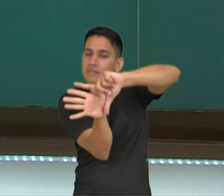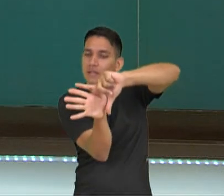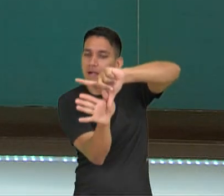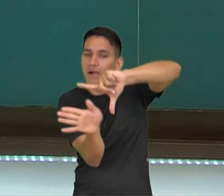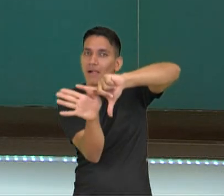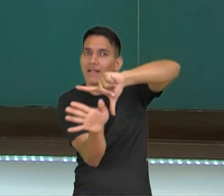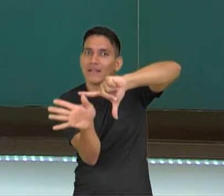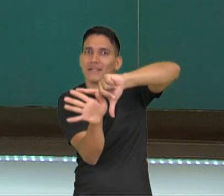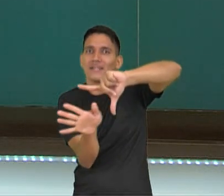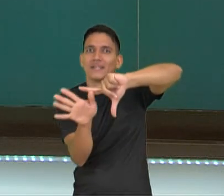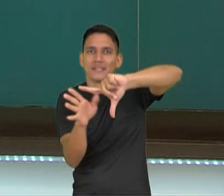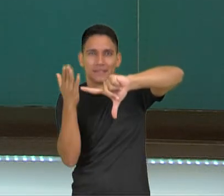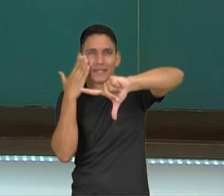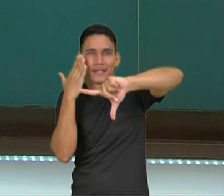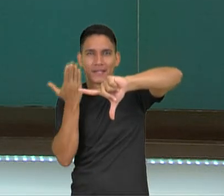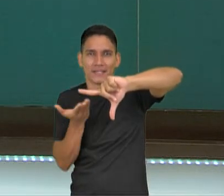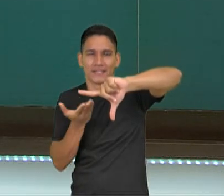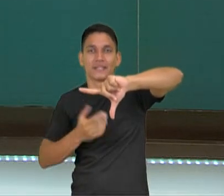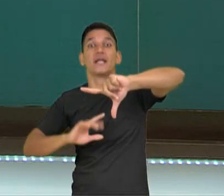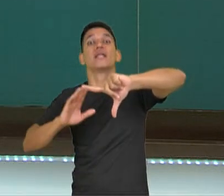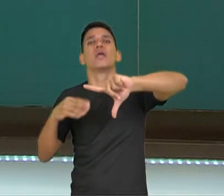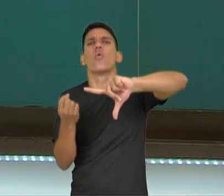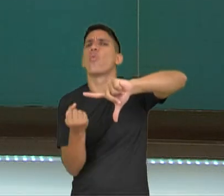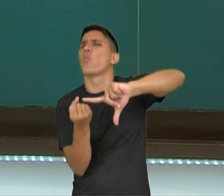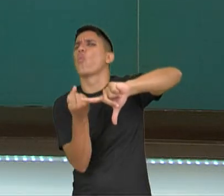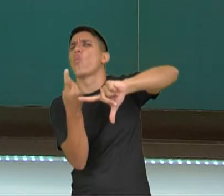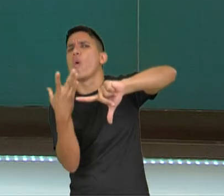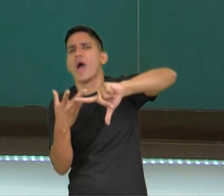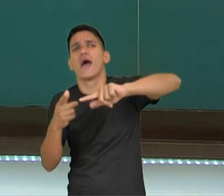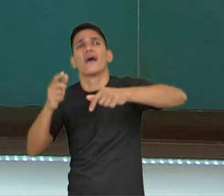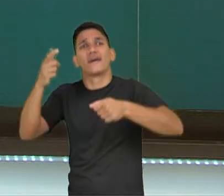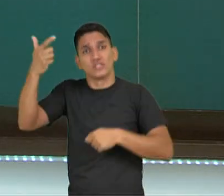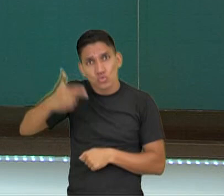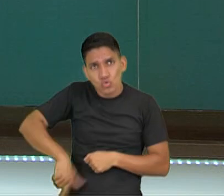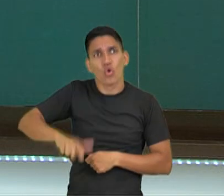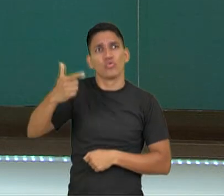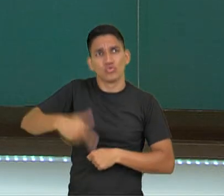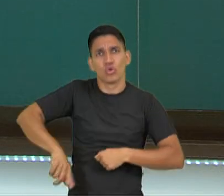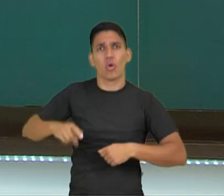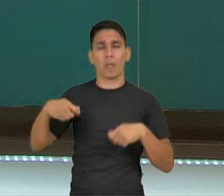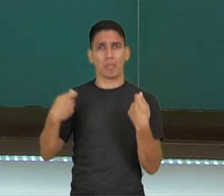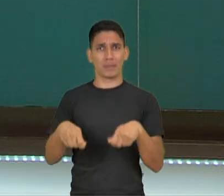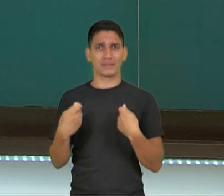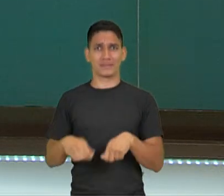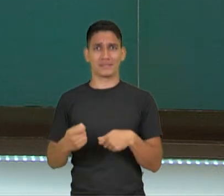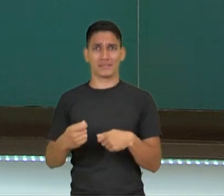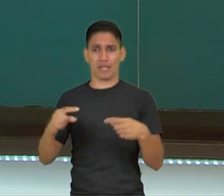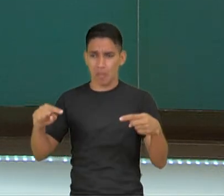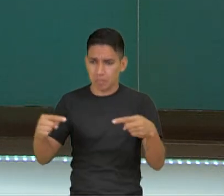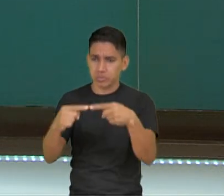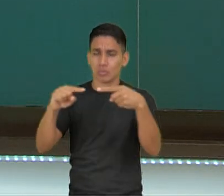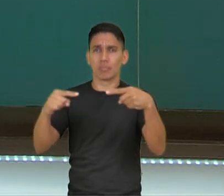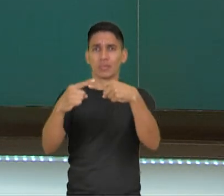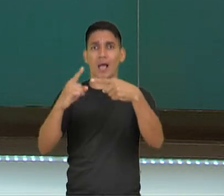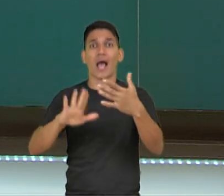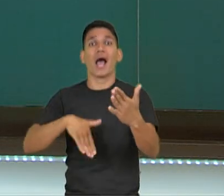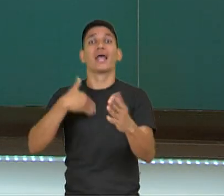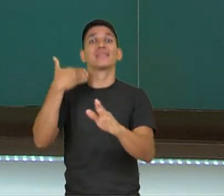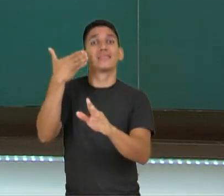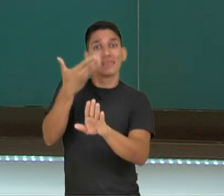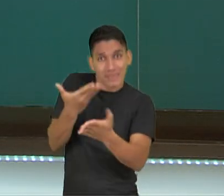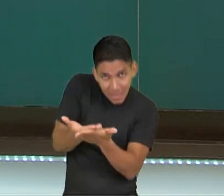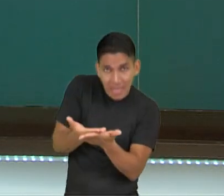essa base vai ser preciso colocar essa base, uma em cima da outra, até dar altura? Quantas